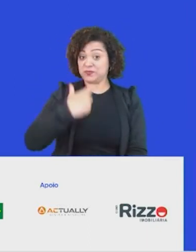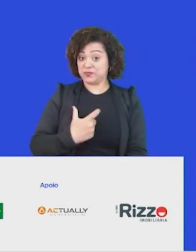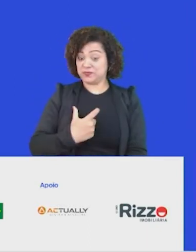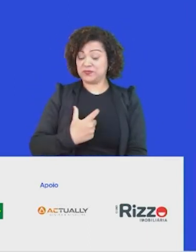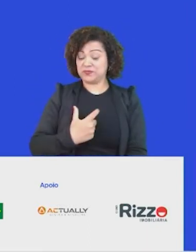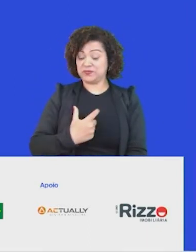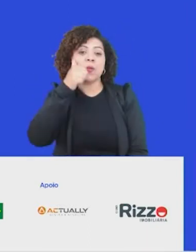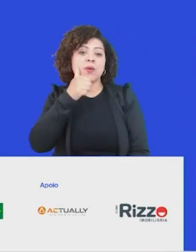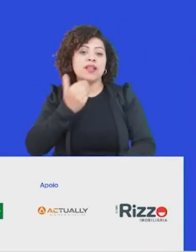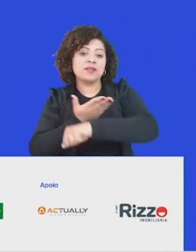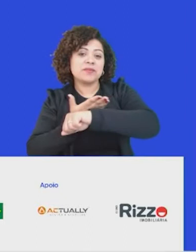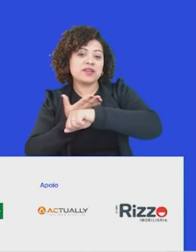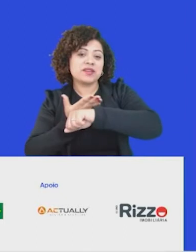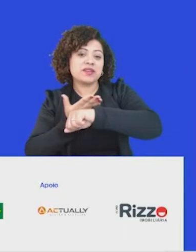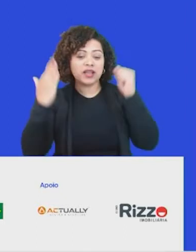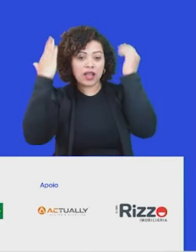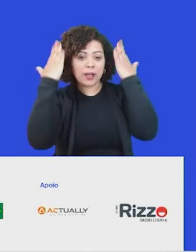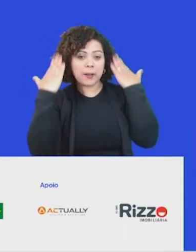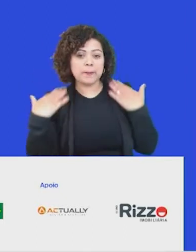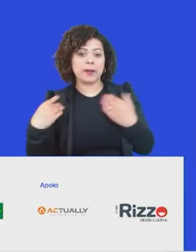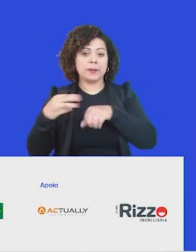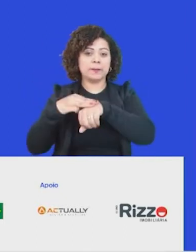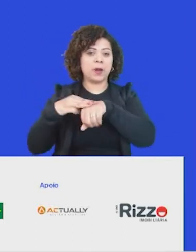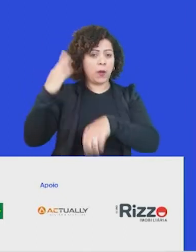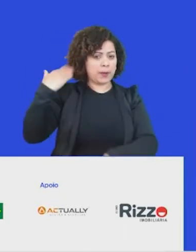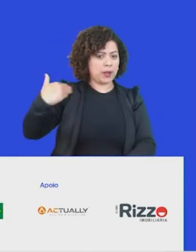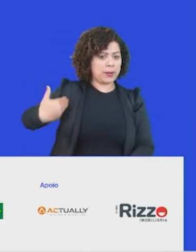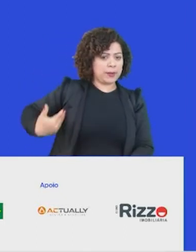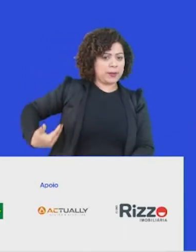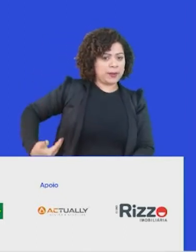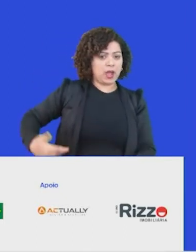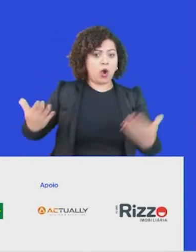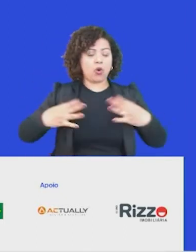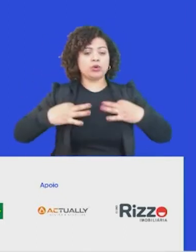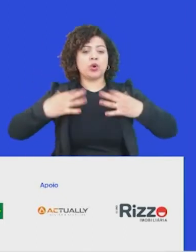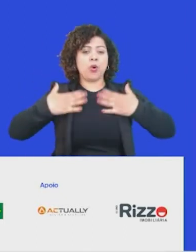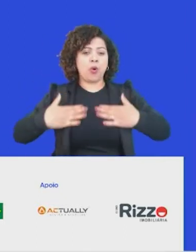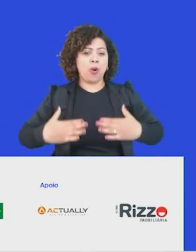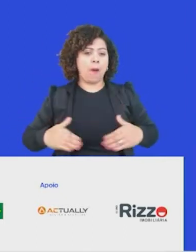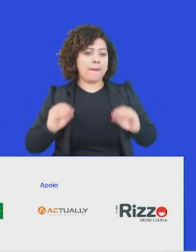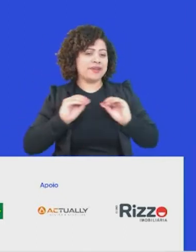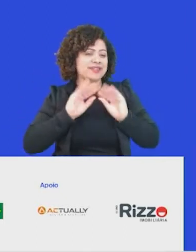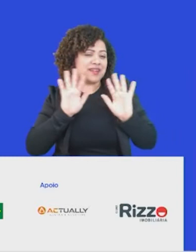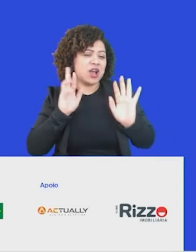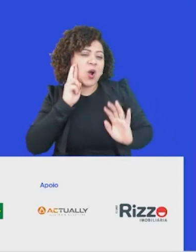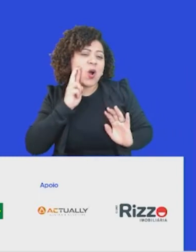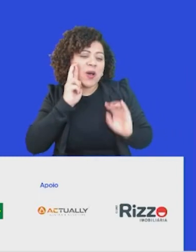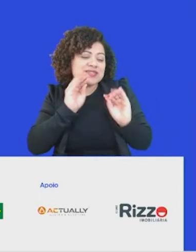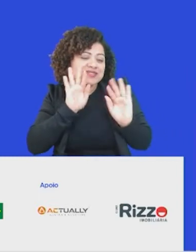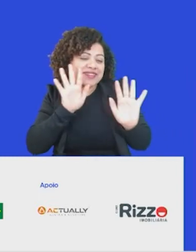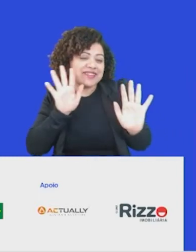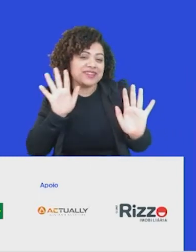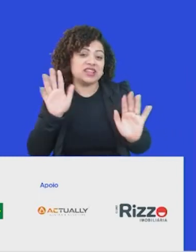sou uma mulher branca, de cabelos castanhos compridos. Eu estou vestida hoje com uma roupa clara, um roça clarinho. E eu estou no meu